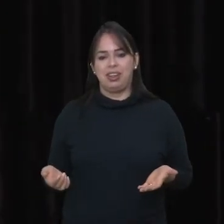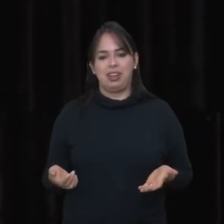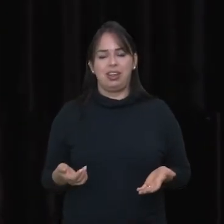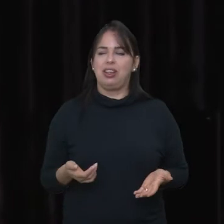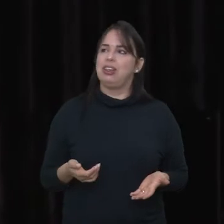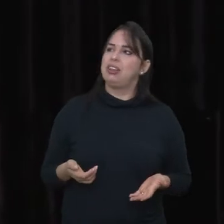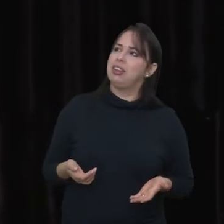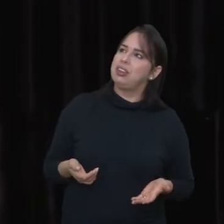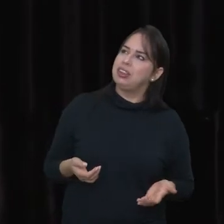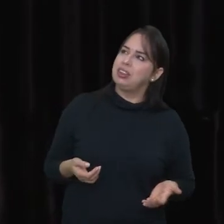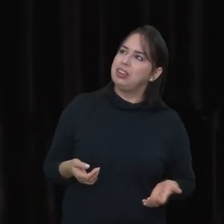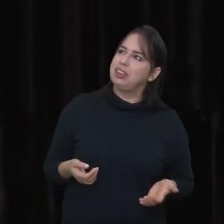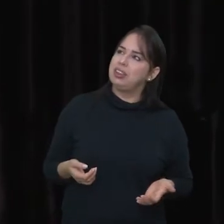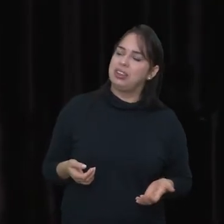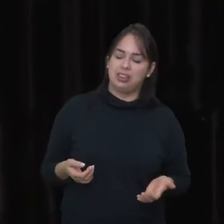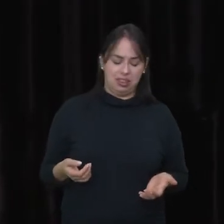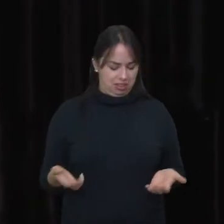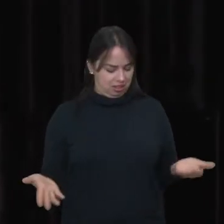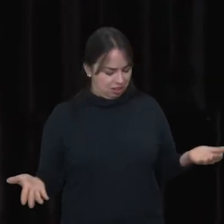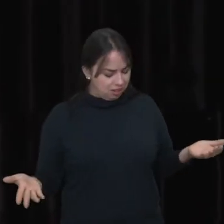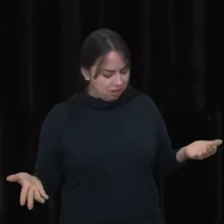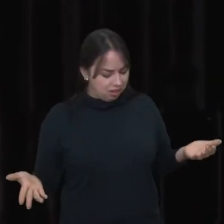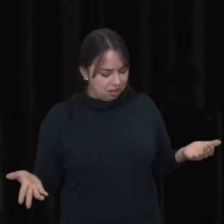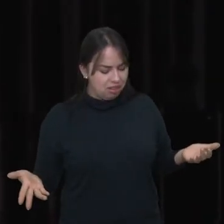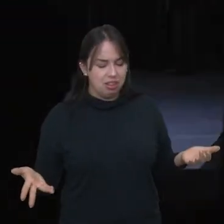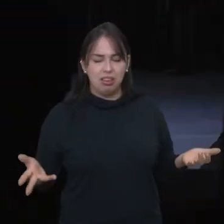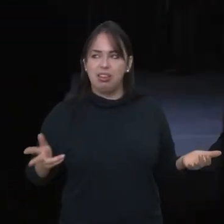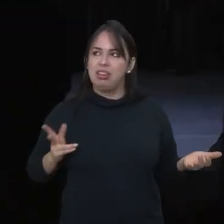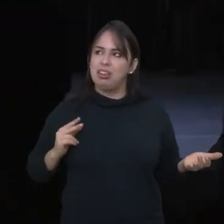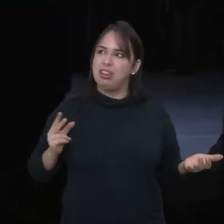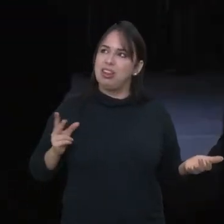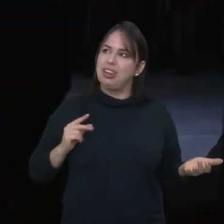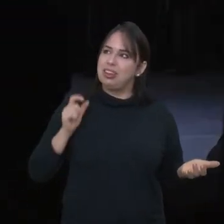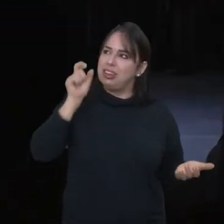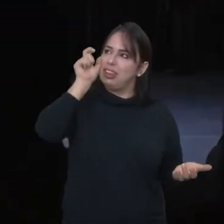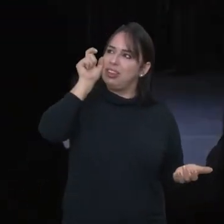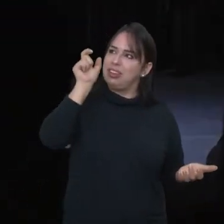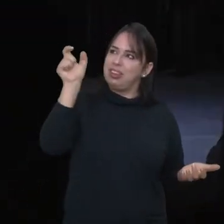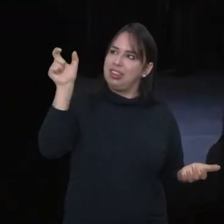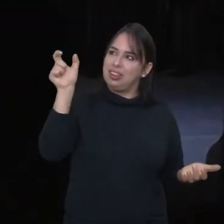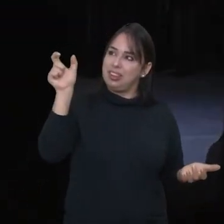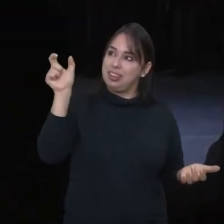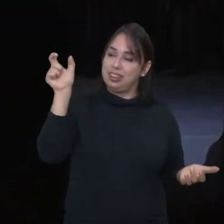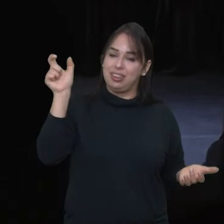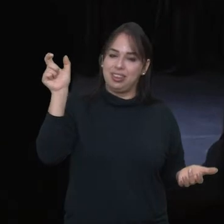Aí você olha pra ele Aí você se olha e fala Nossa Interessante